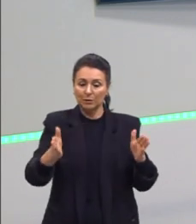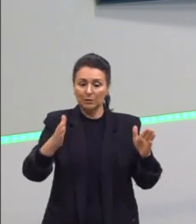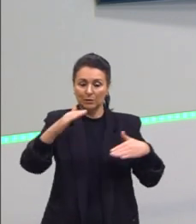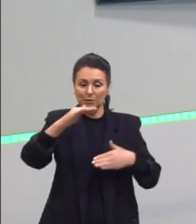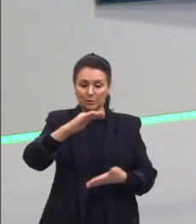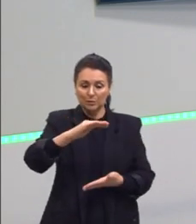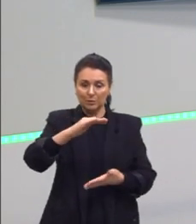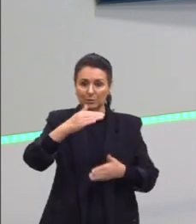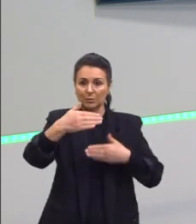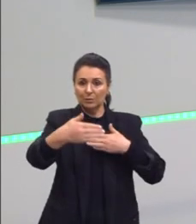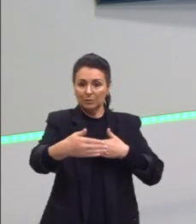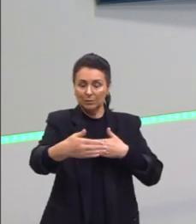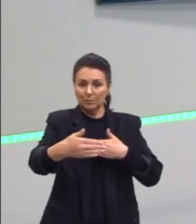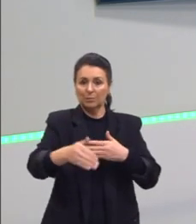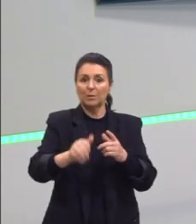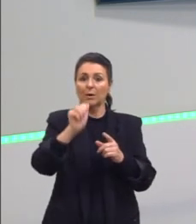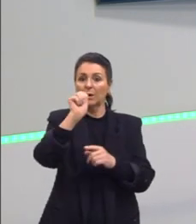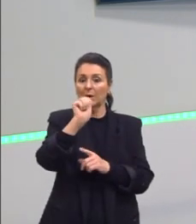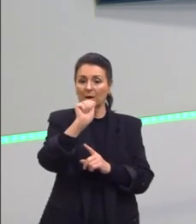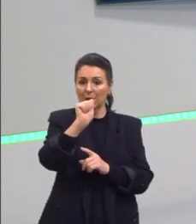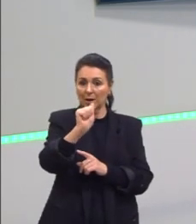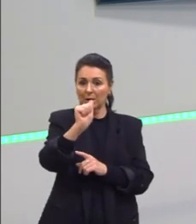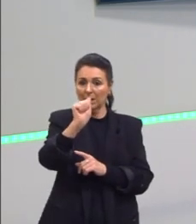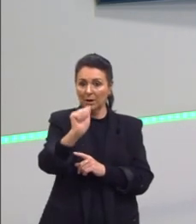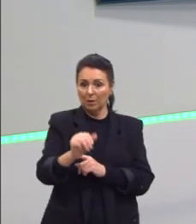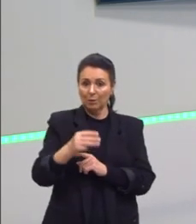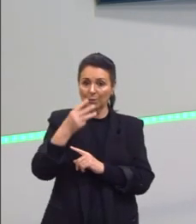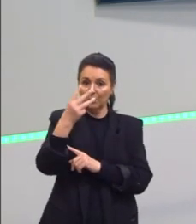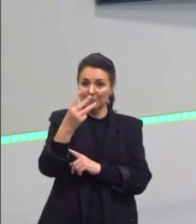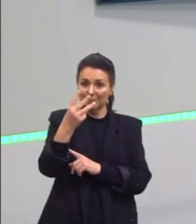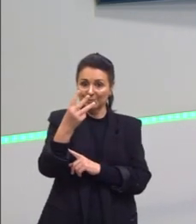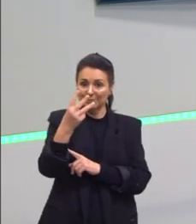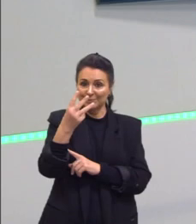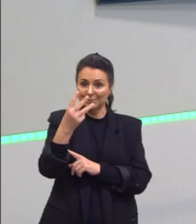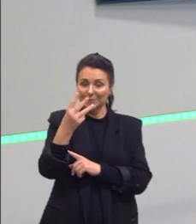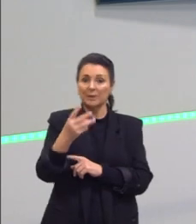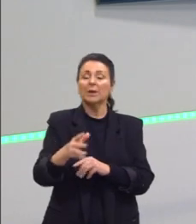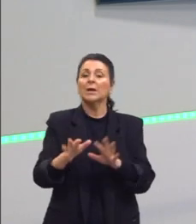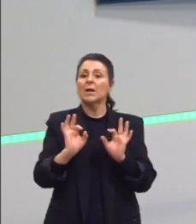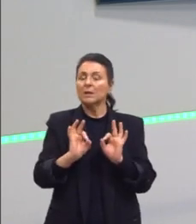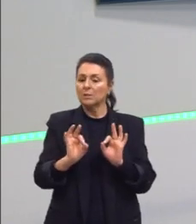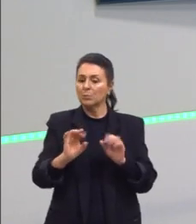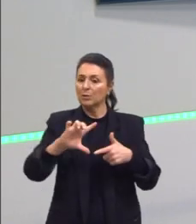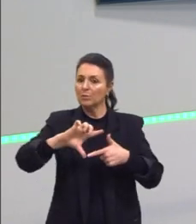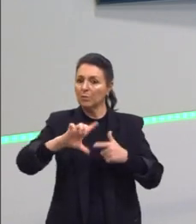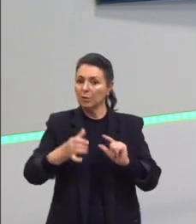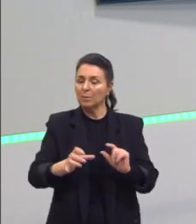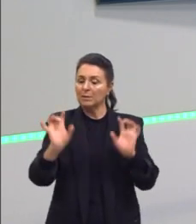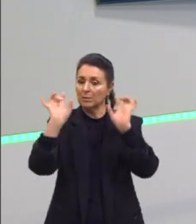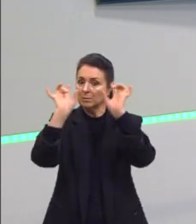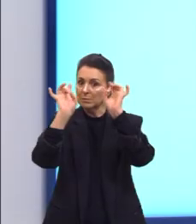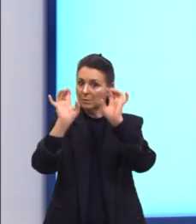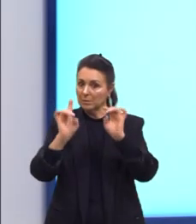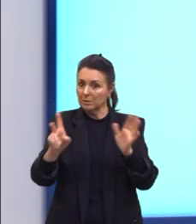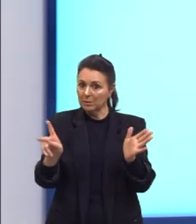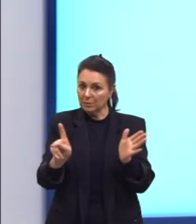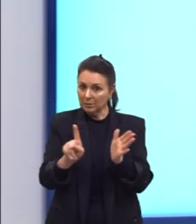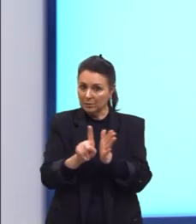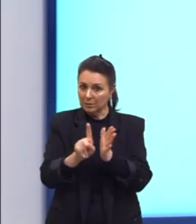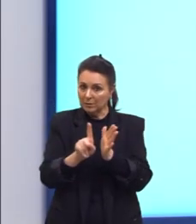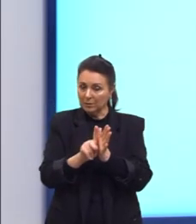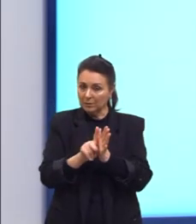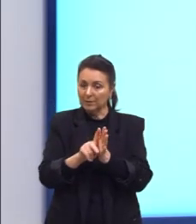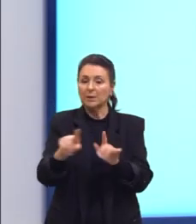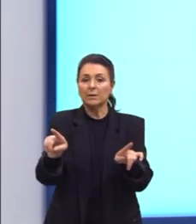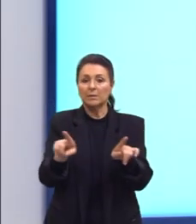por A elevado ao cubo. Esses dois formatos são bem específicos, né? A gente costuma trabalhar bastante. E